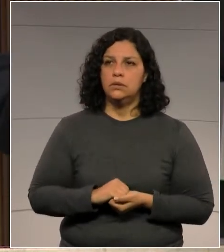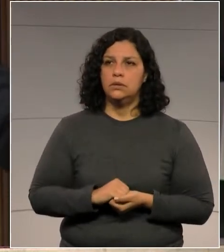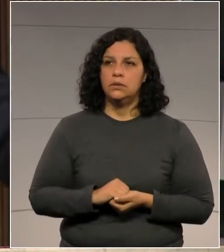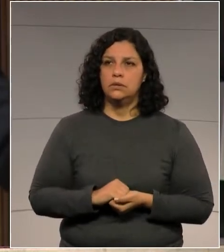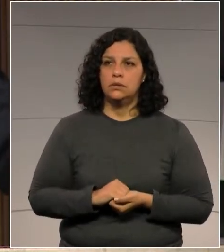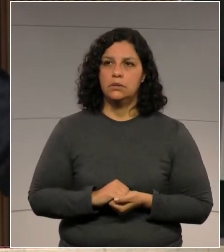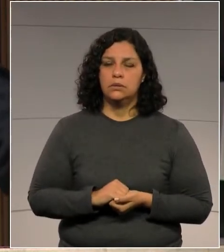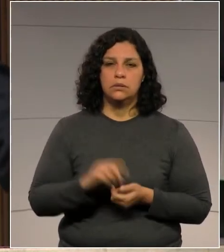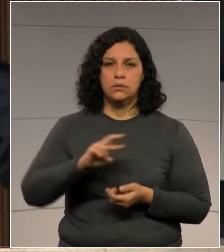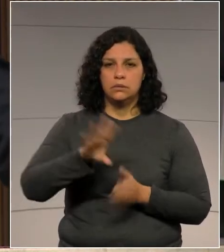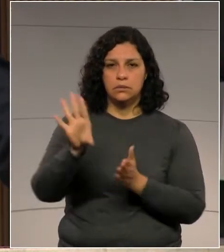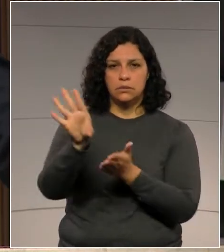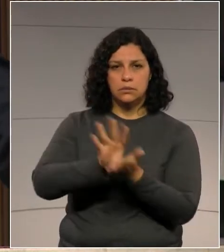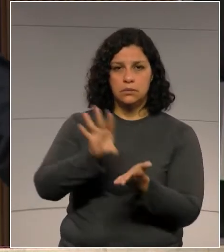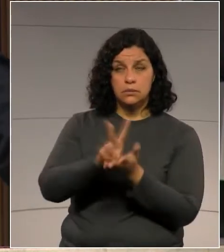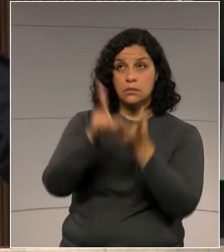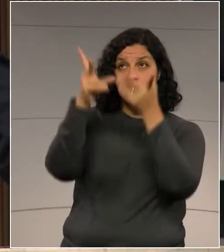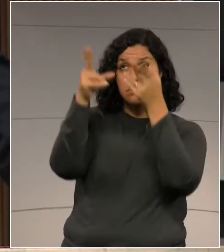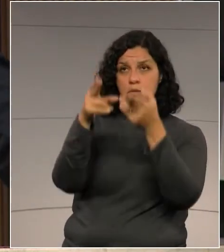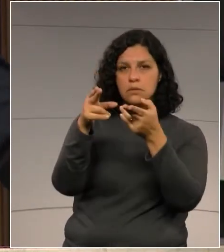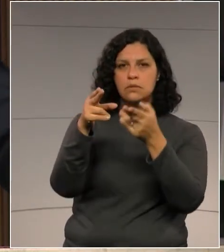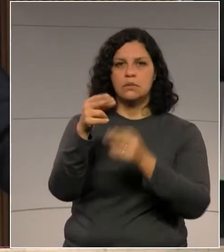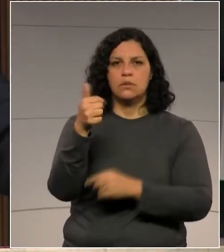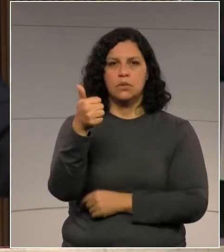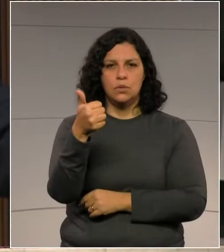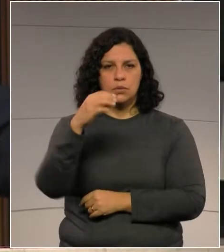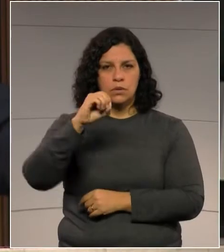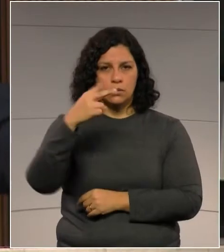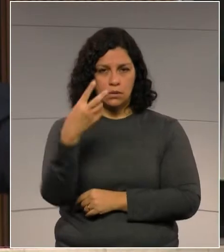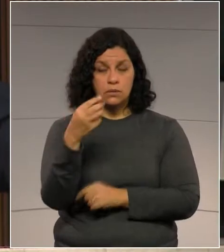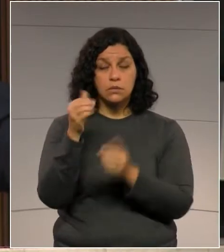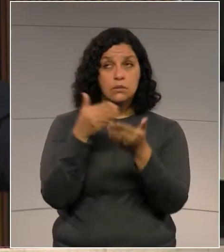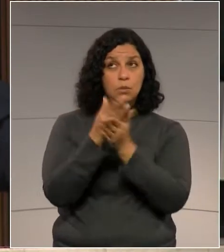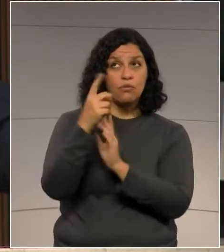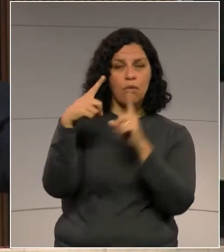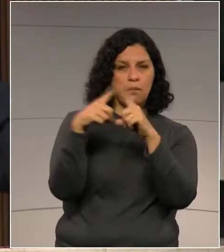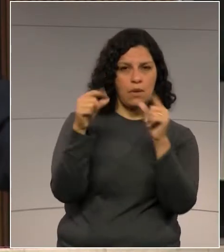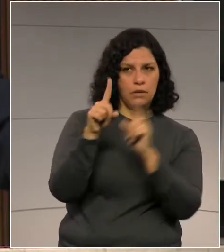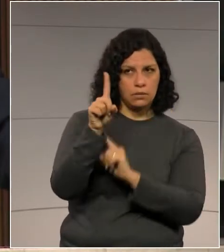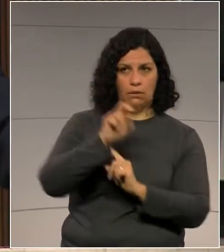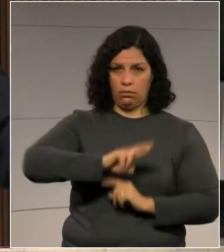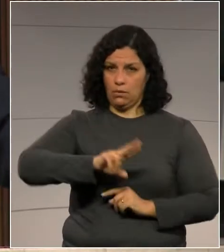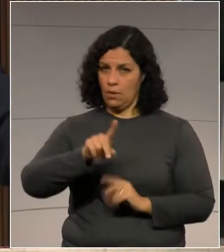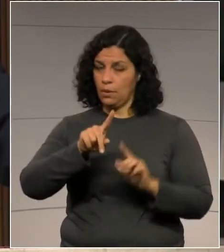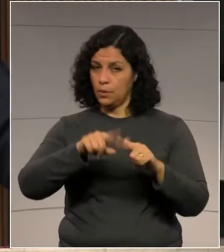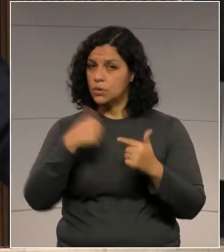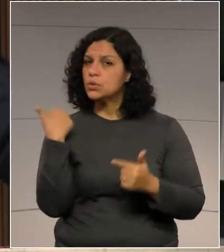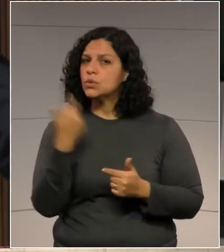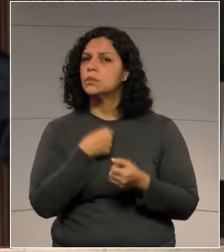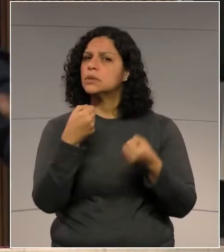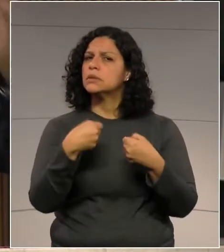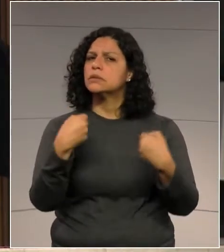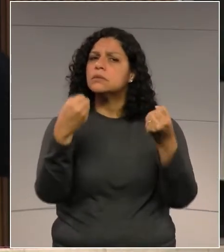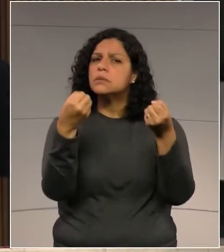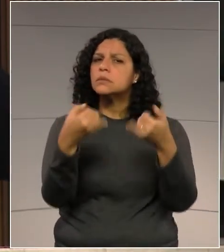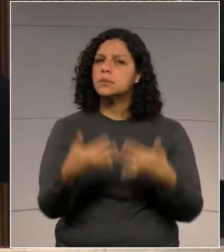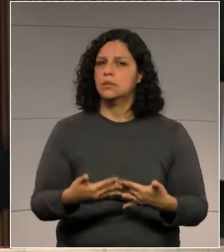ela não é cópia fiel da que foi aprovada em Brasília. Então, isso é preciso deixar